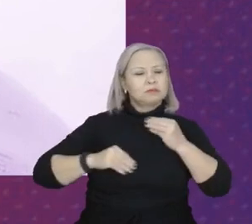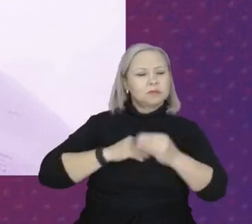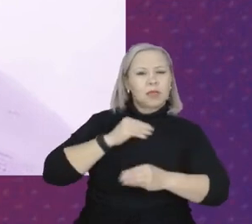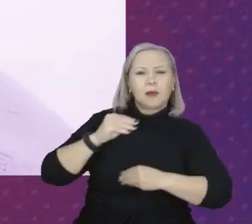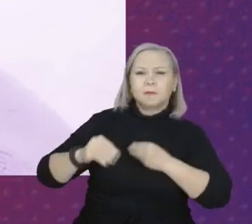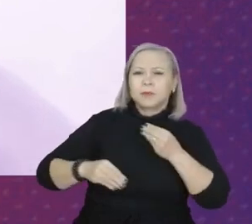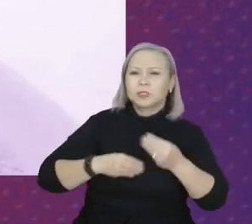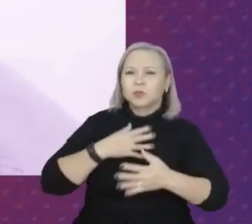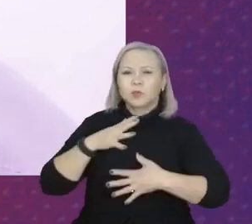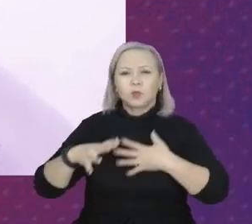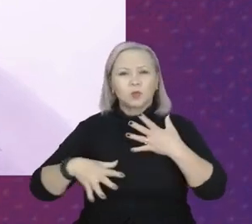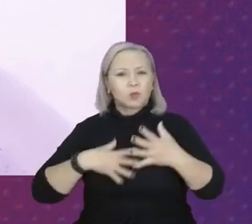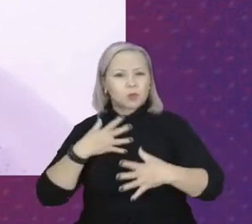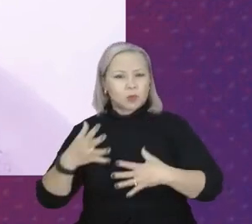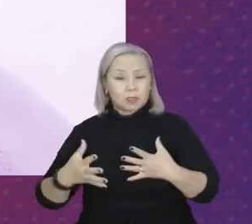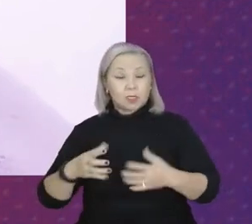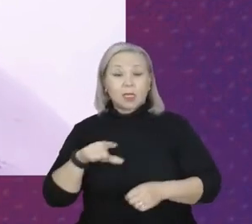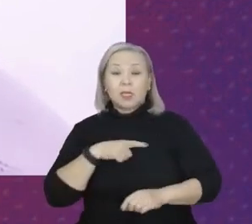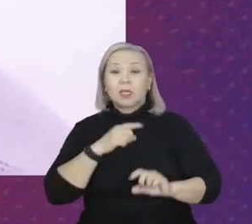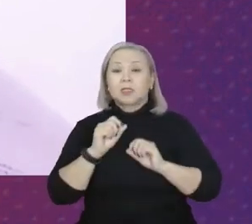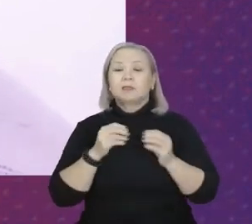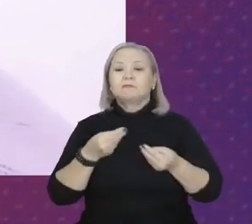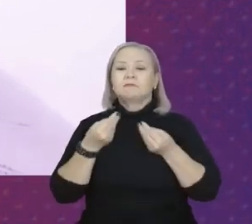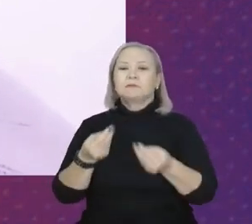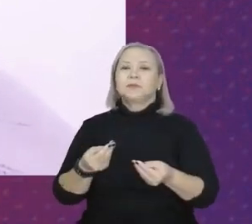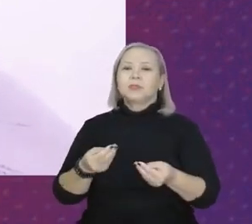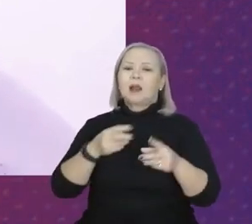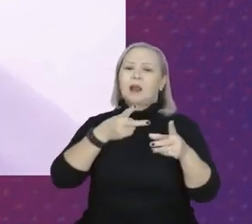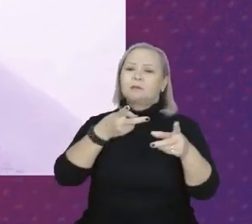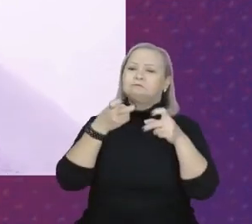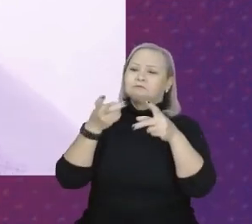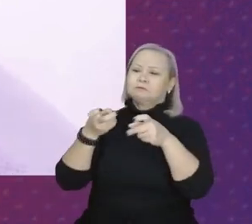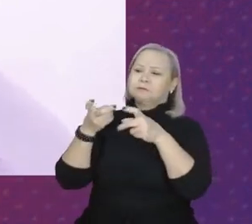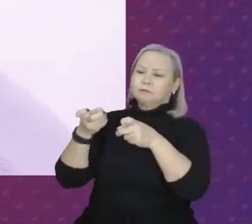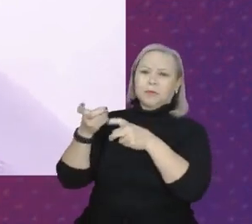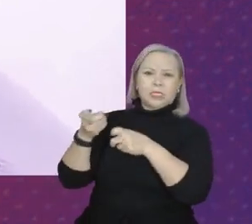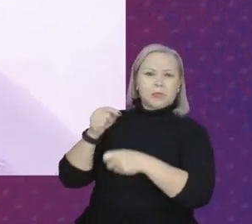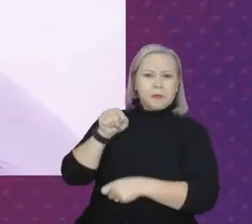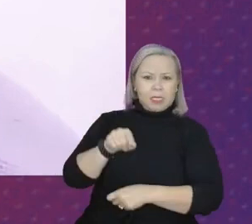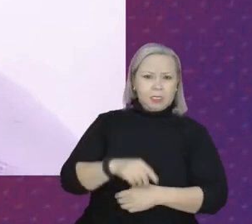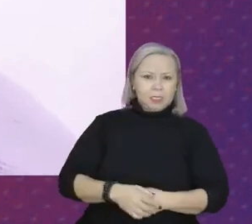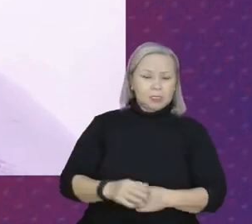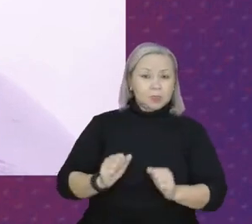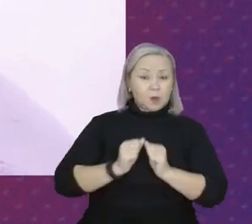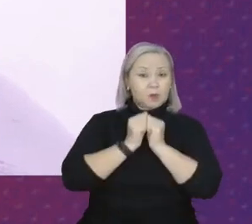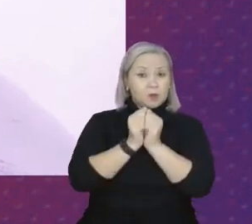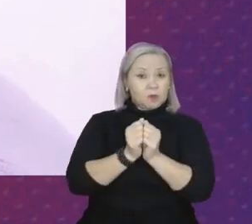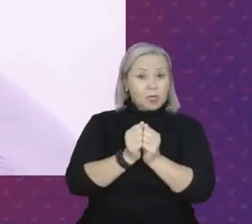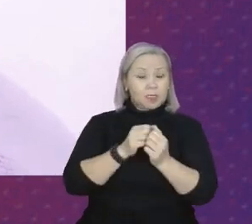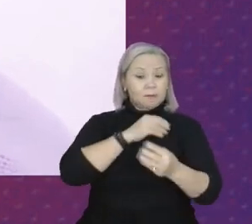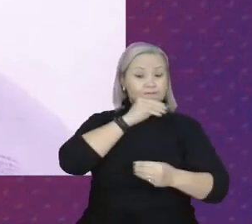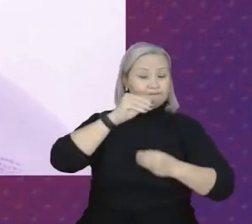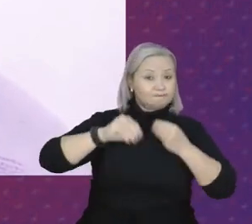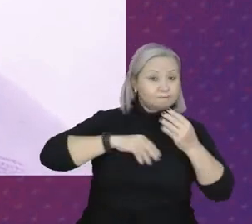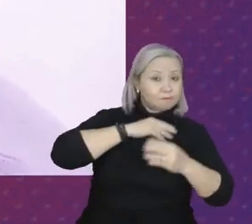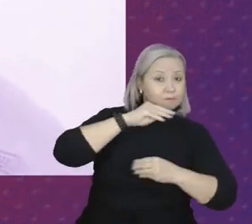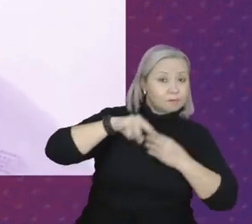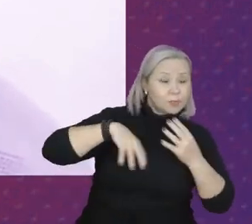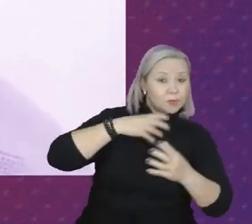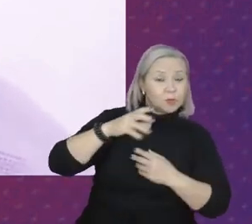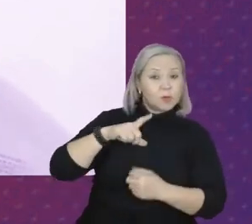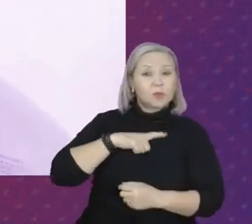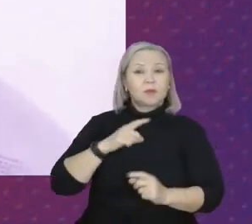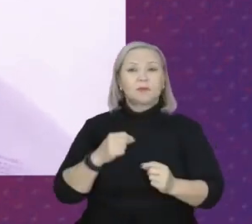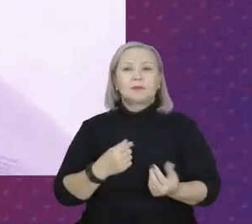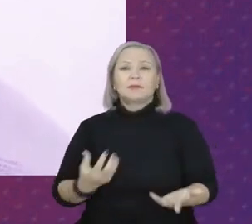e nós temos que dar visibilidade a isso, porque junto a essa miscigenação, existe a